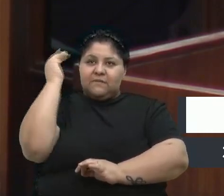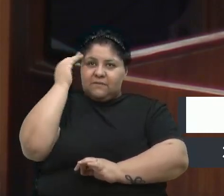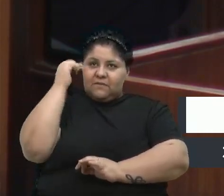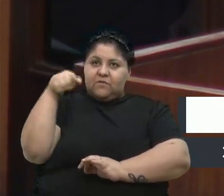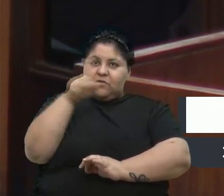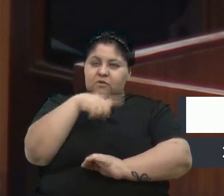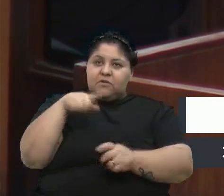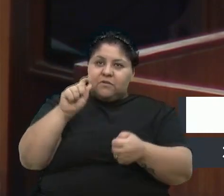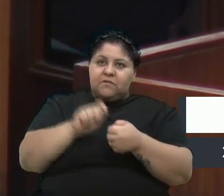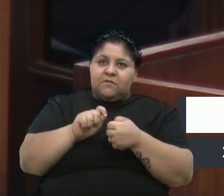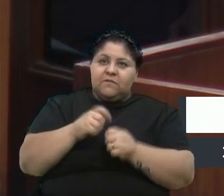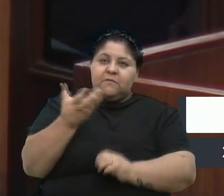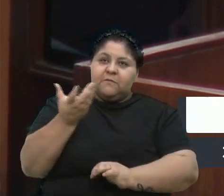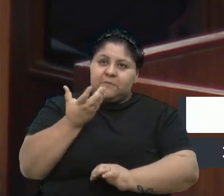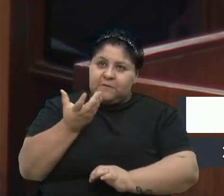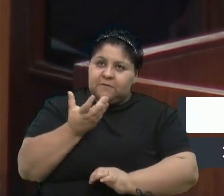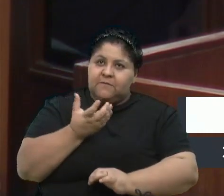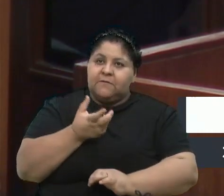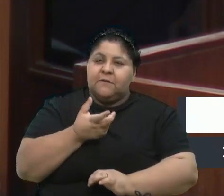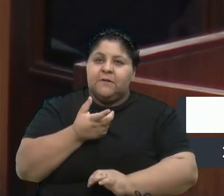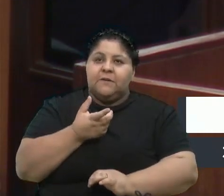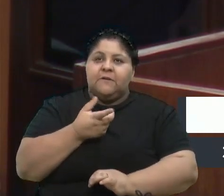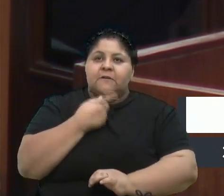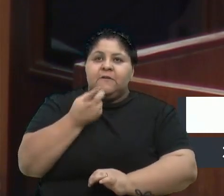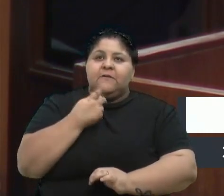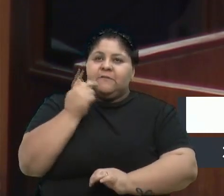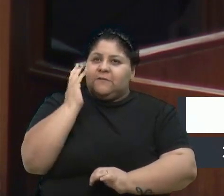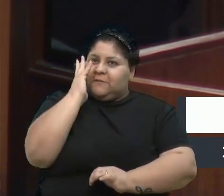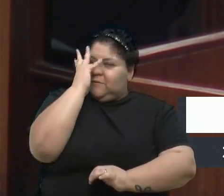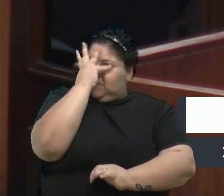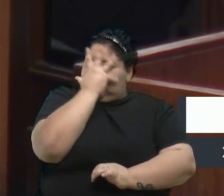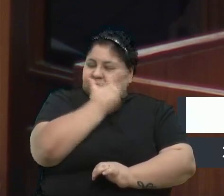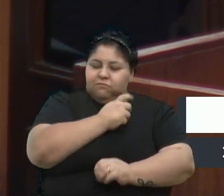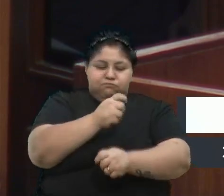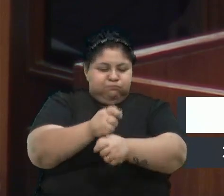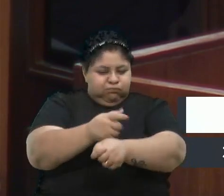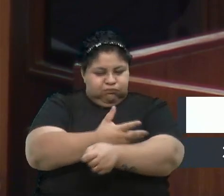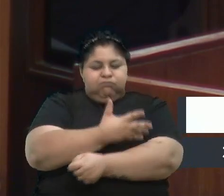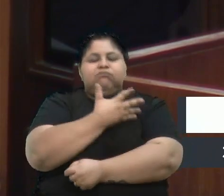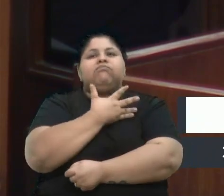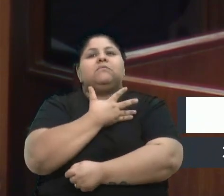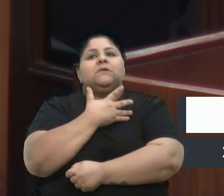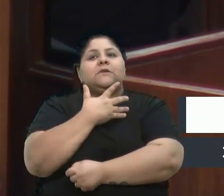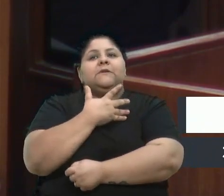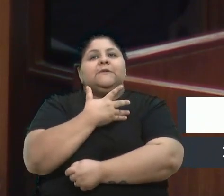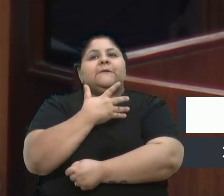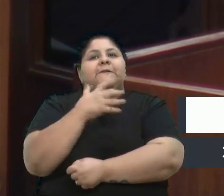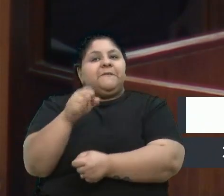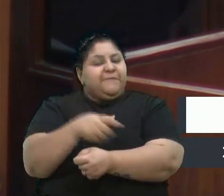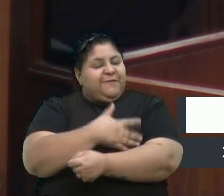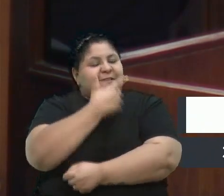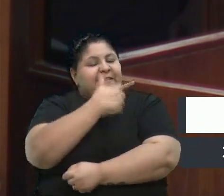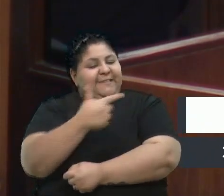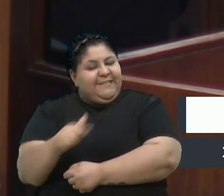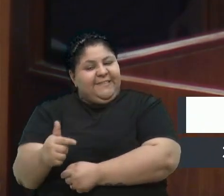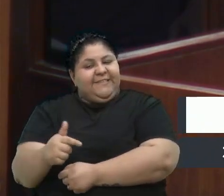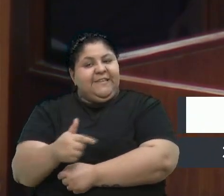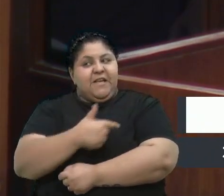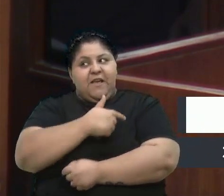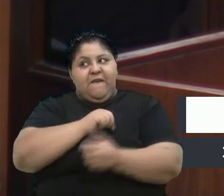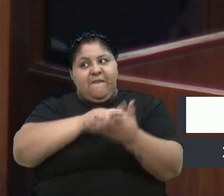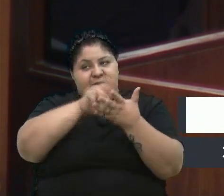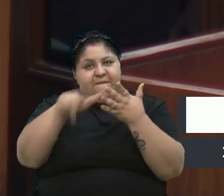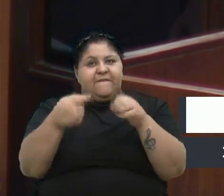estamos fazendo. Eu quero dizer que foi lindo, foi muito emocionante, emocionada de novo. Em vários momentos ontem, nas falas,